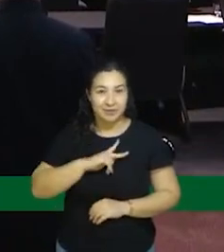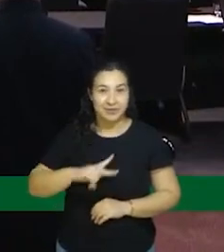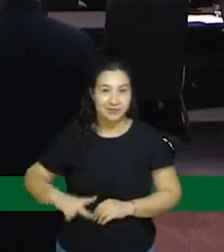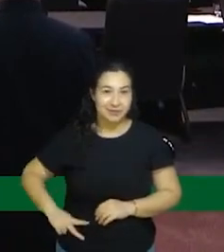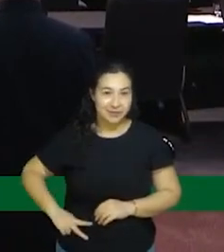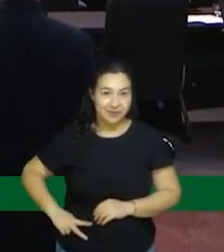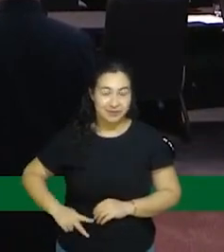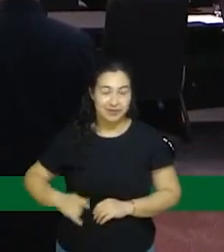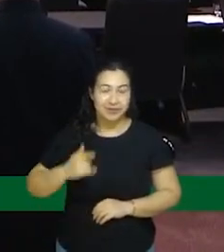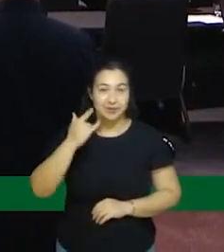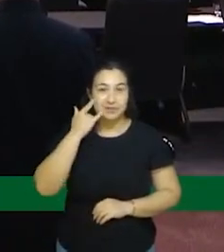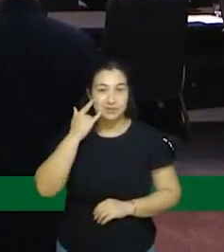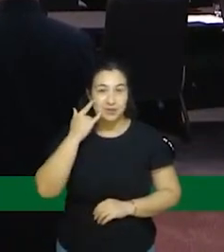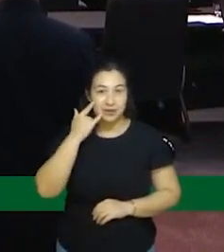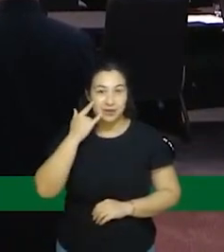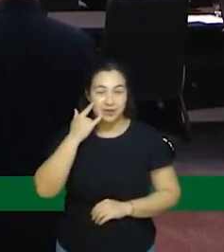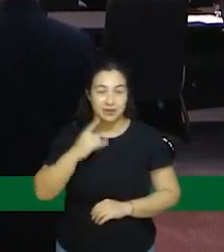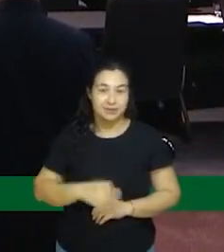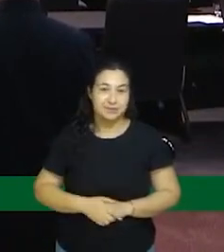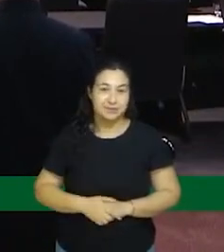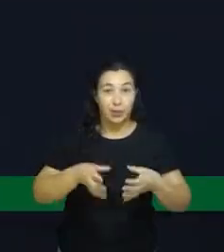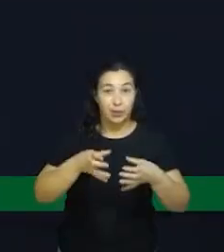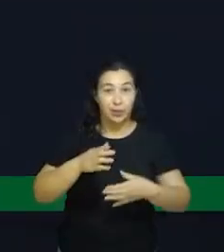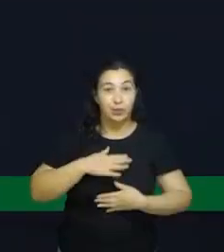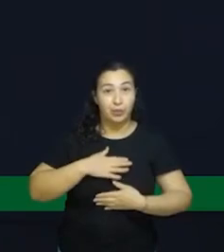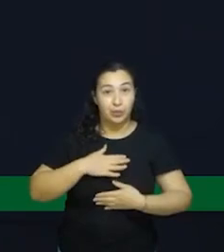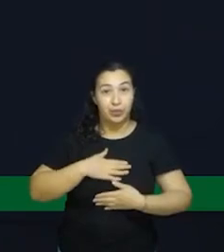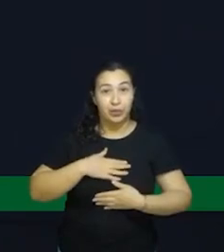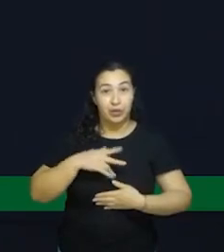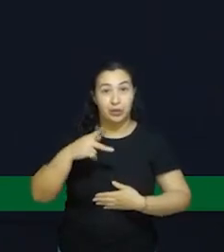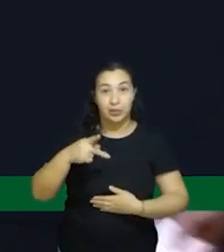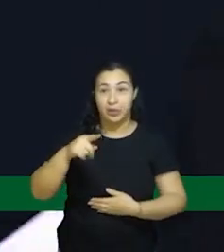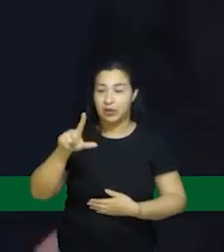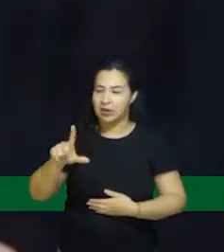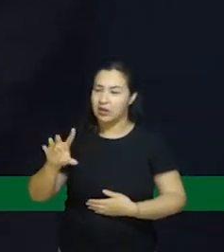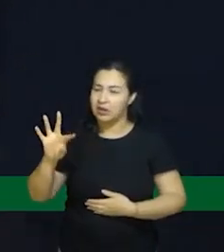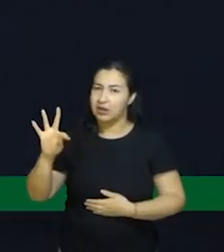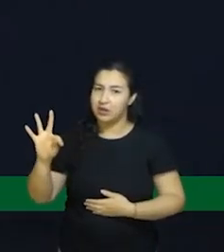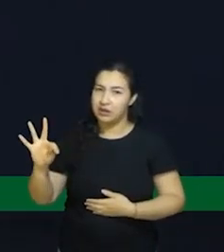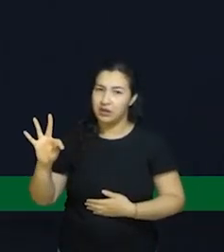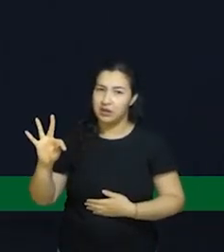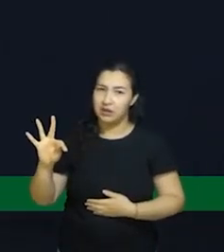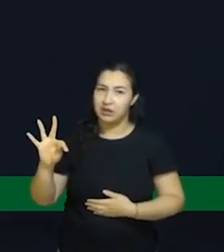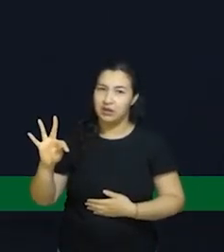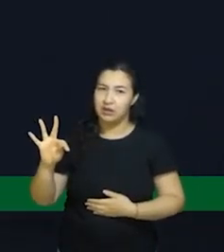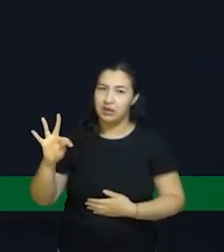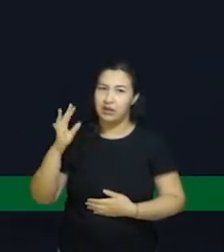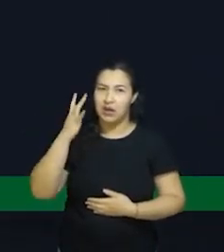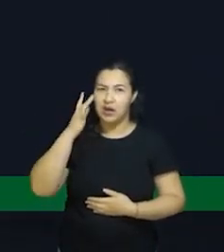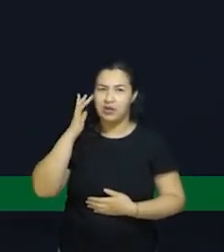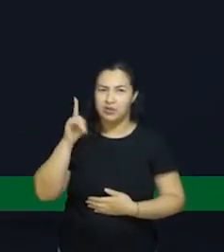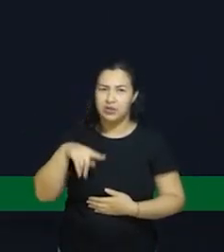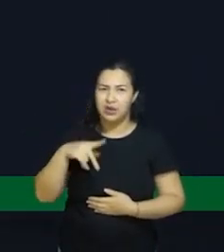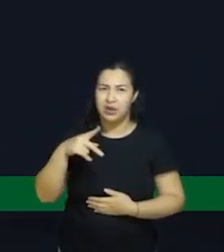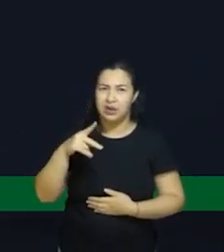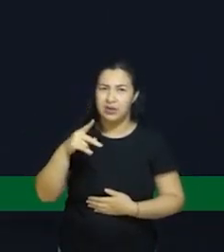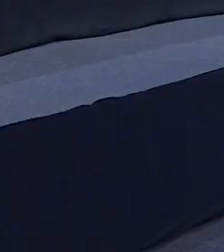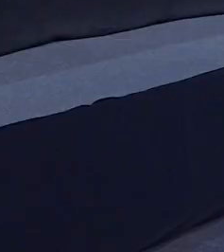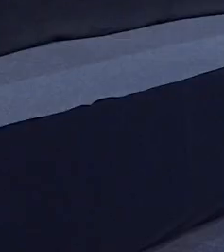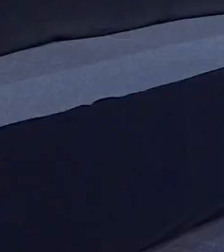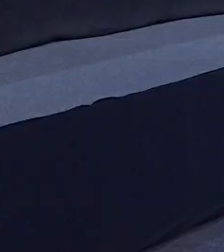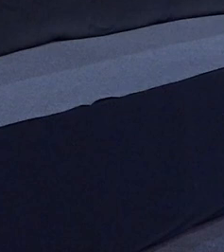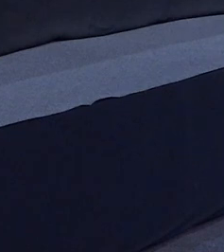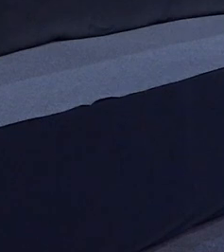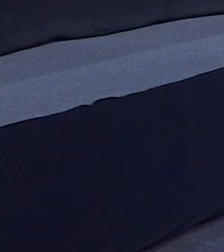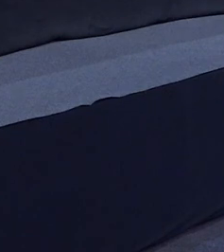no Centro Serra Convention Center. Heronji Souza, vice-presidente da Câmara de Vereadores de Lages, abriu a fala das entidades